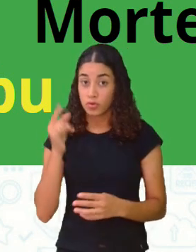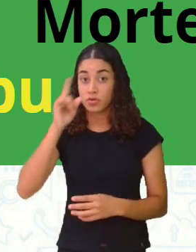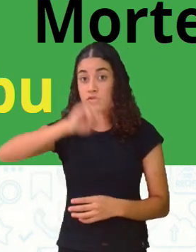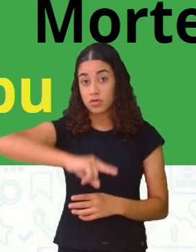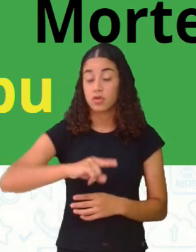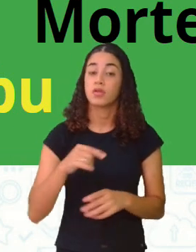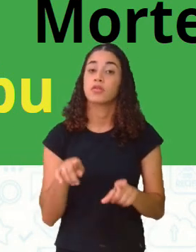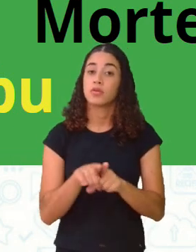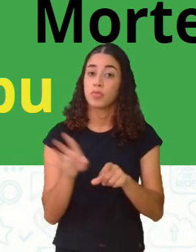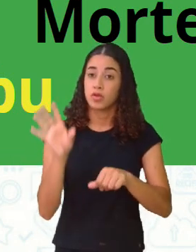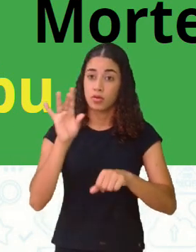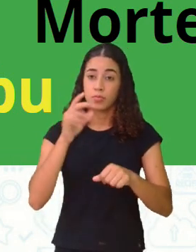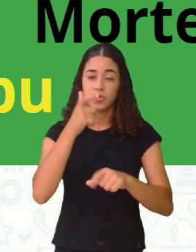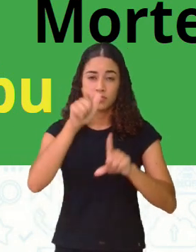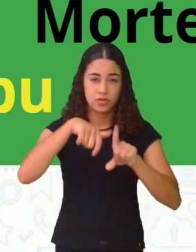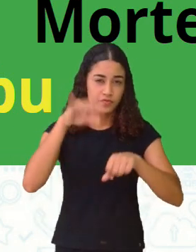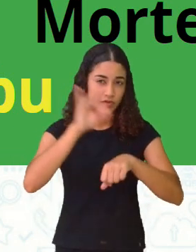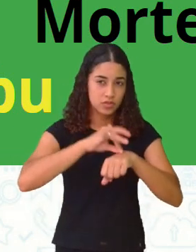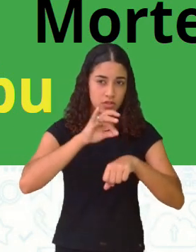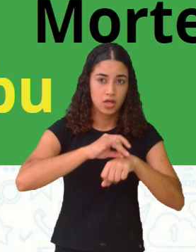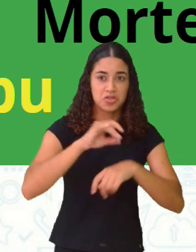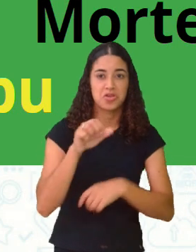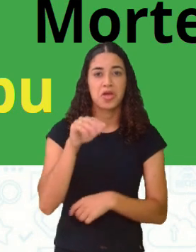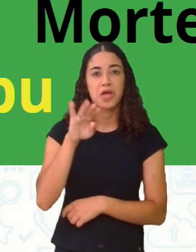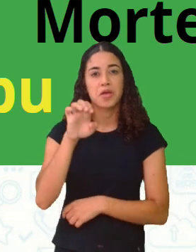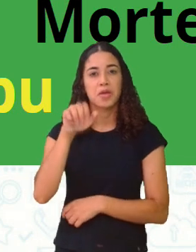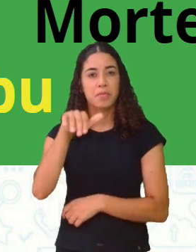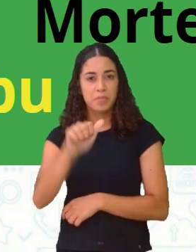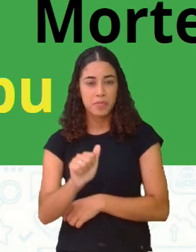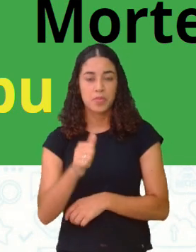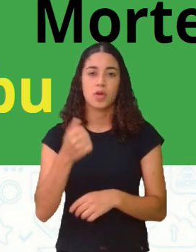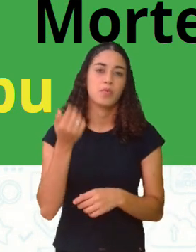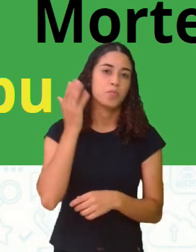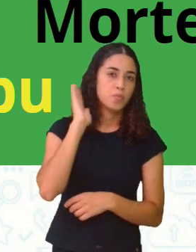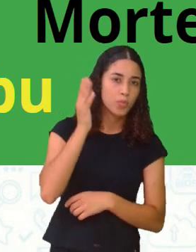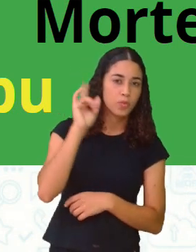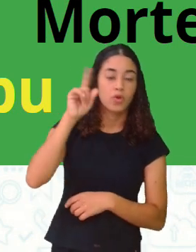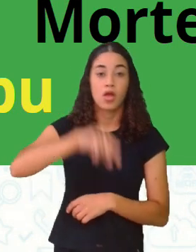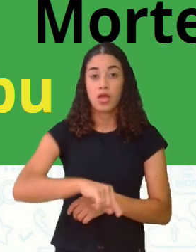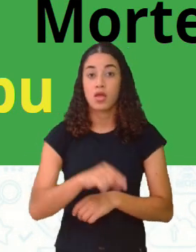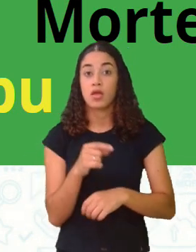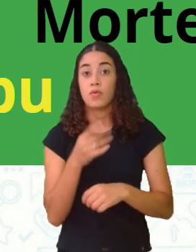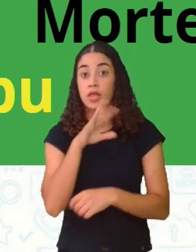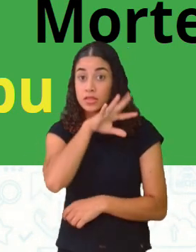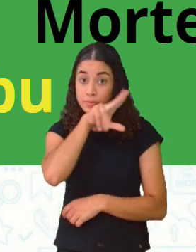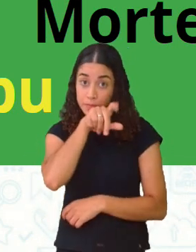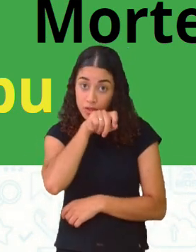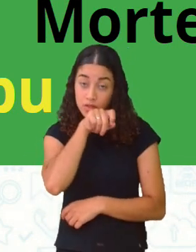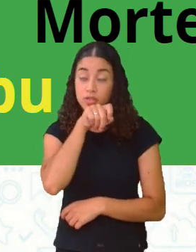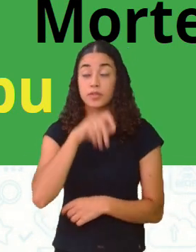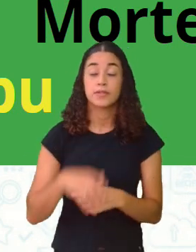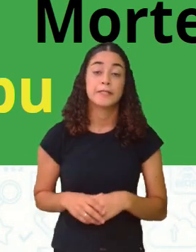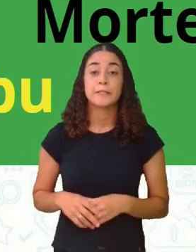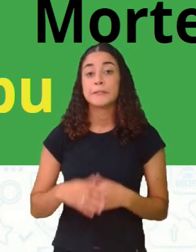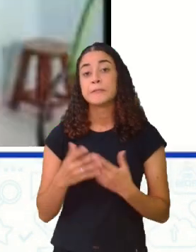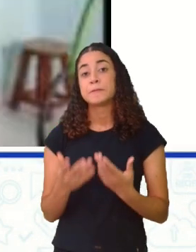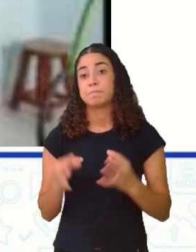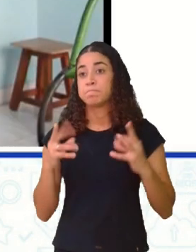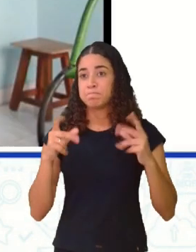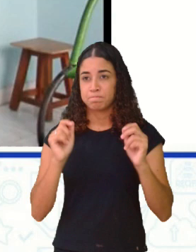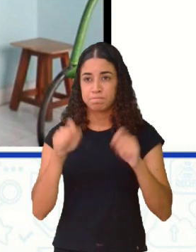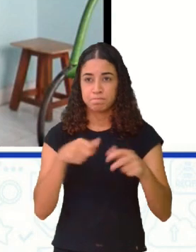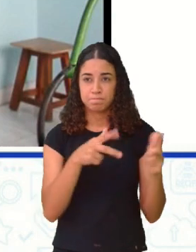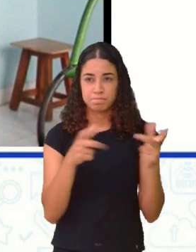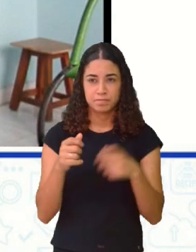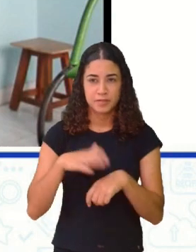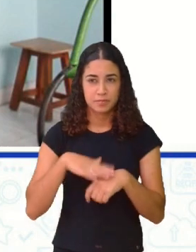fantástico, a Ema, a Burra, que são personagens animais. Então, aí a gente vê esses personagens.